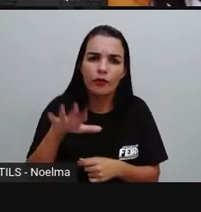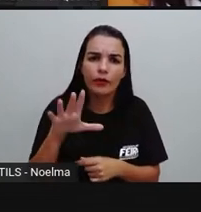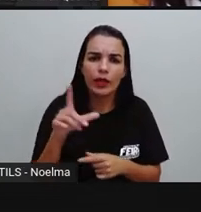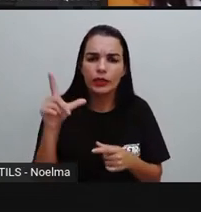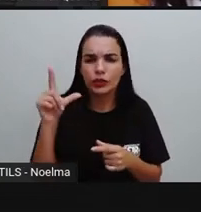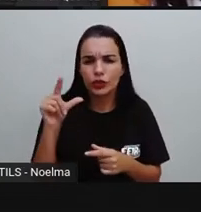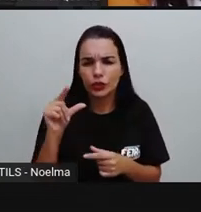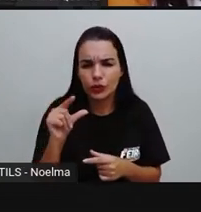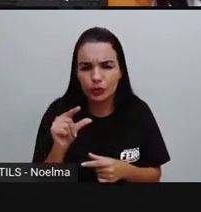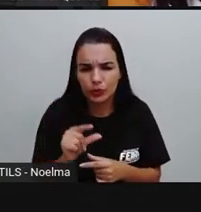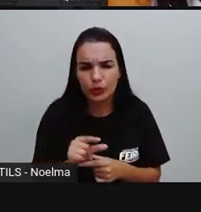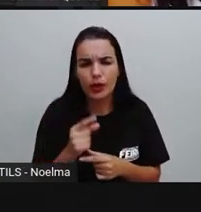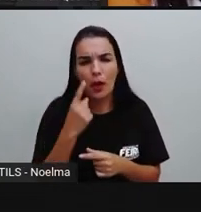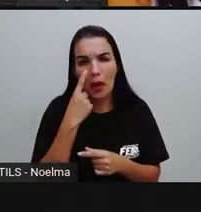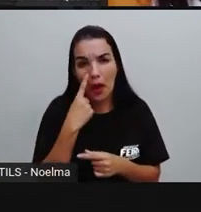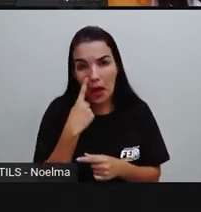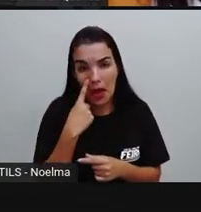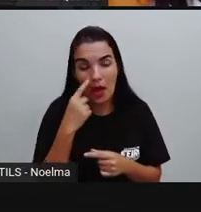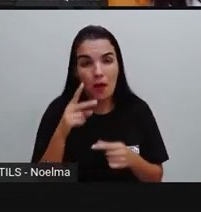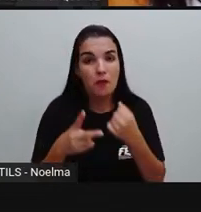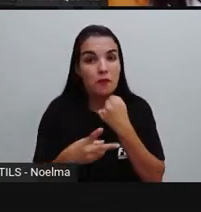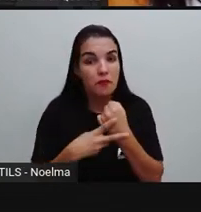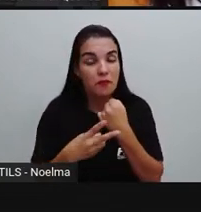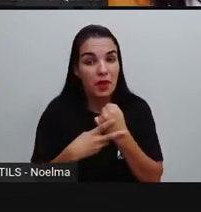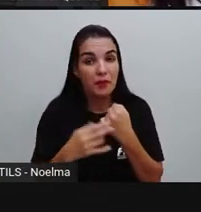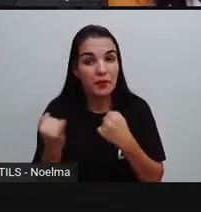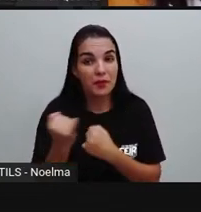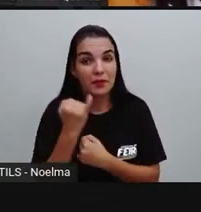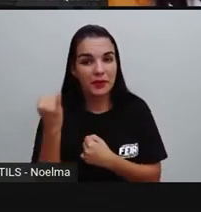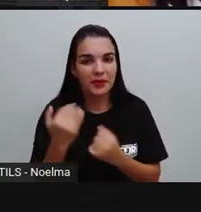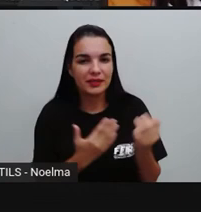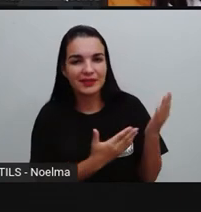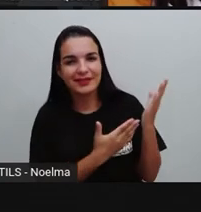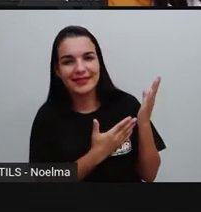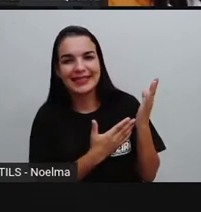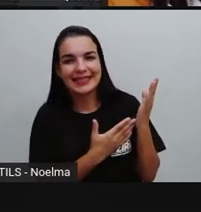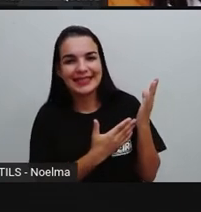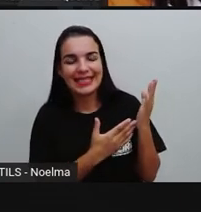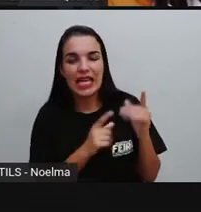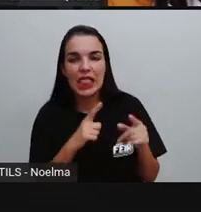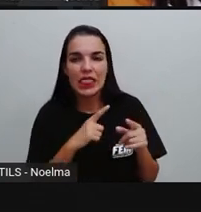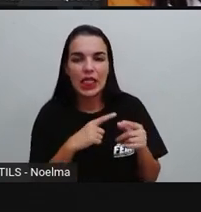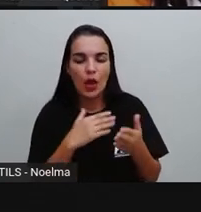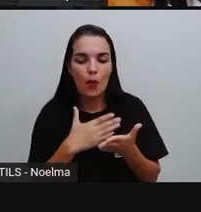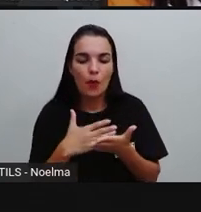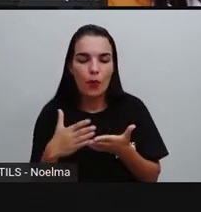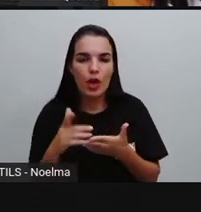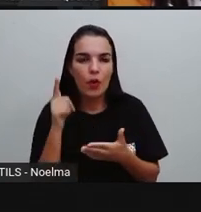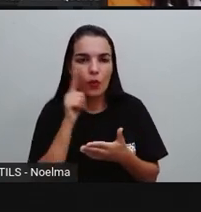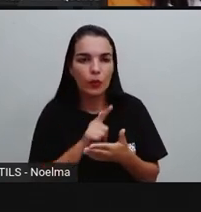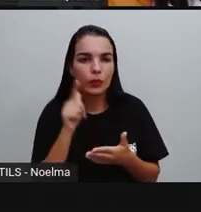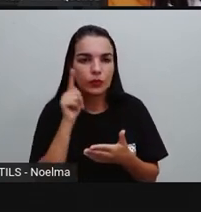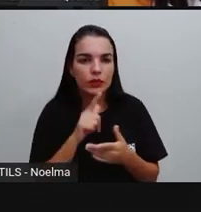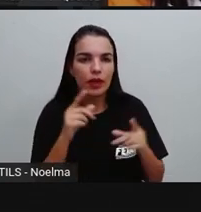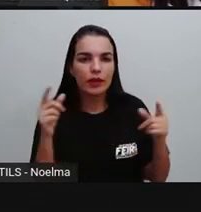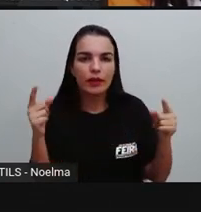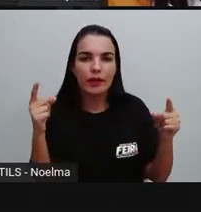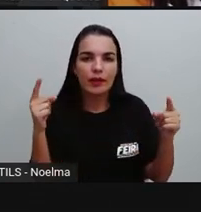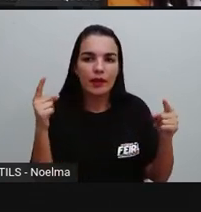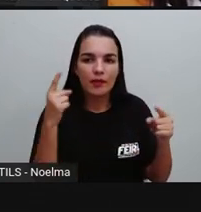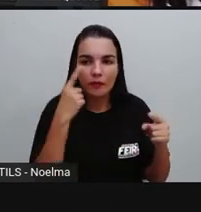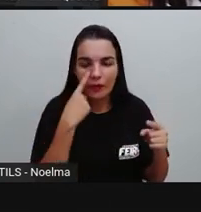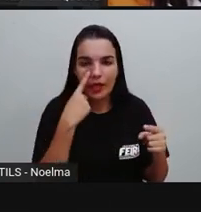aqui para a gente entender o quanto os verbos são importantes na notícia, né? Uma vez que a partir desses verbos a gente consegue identificar